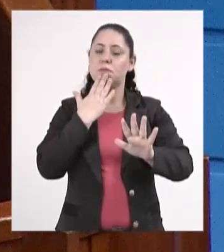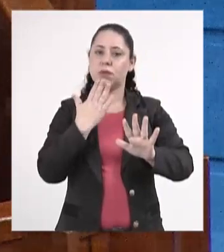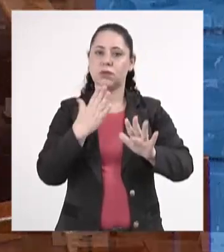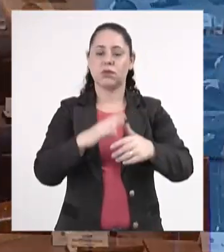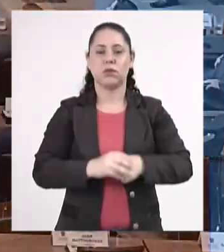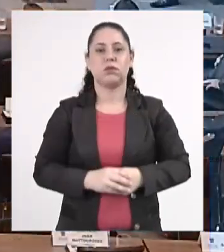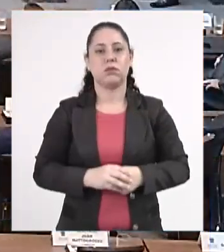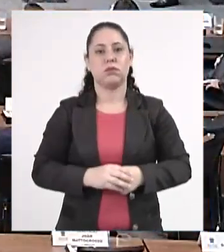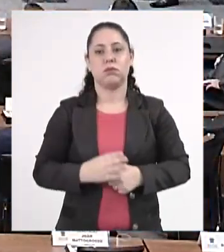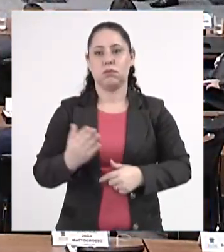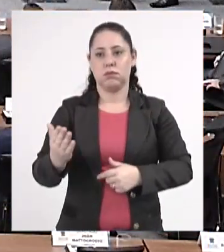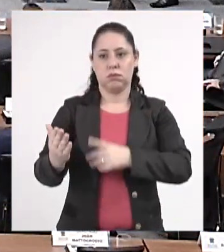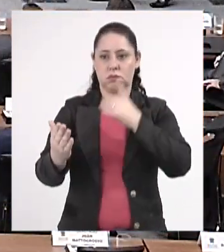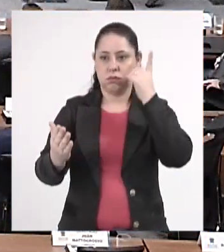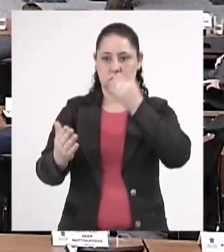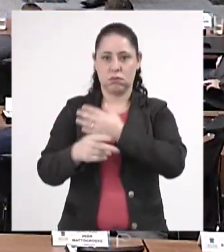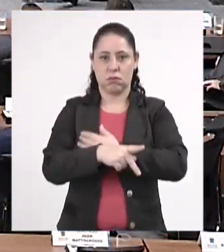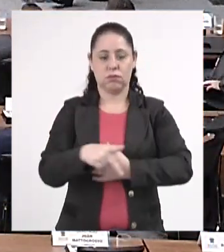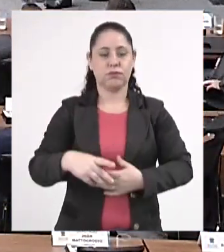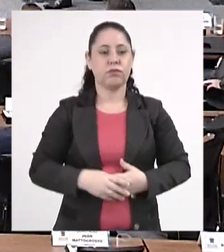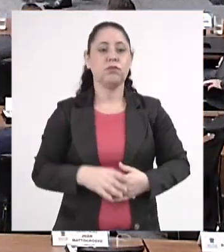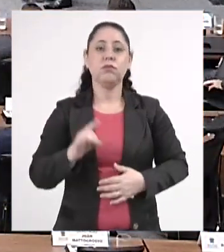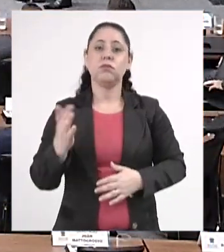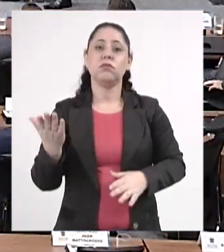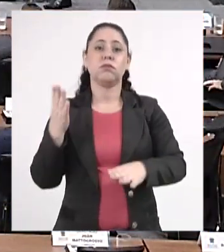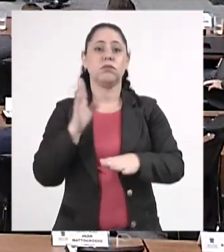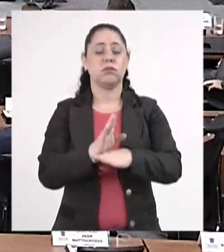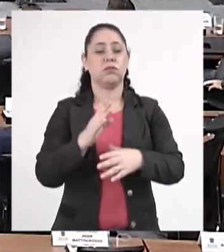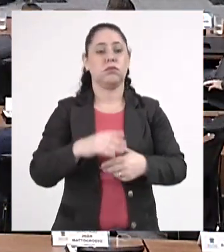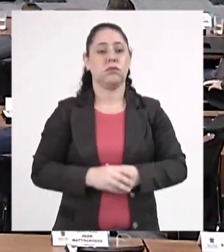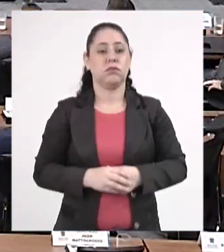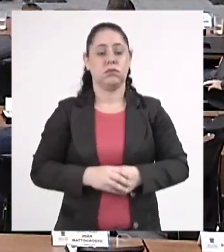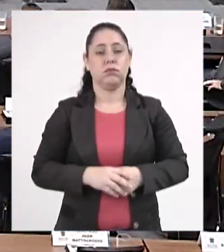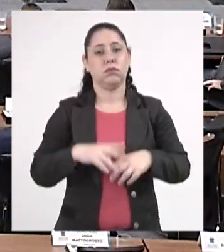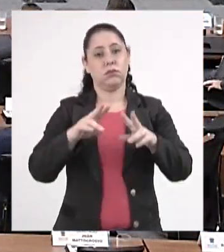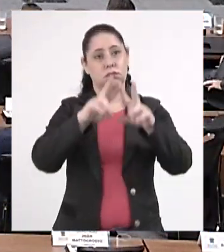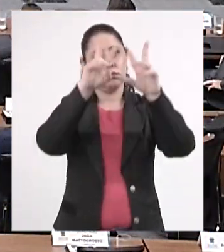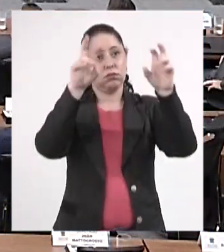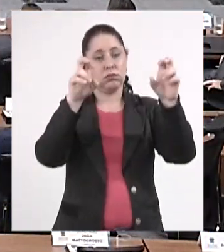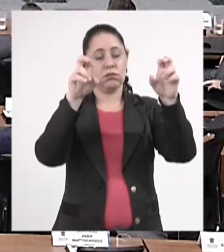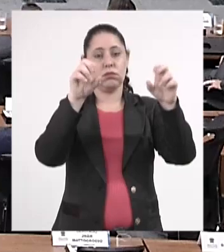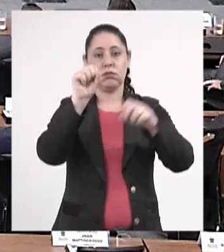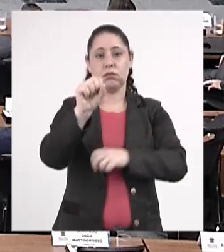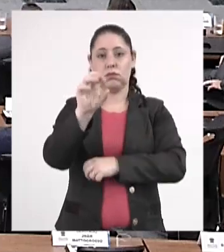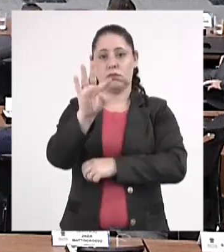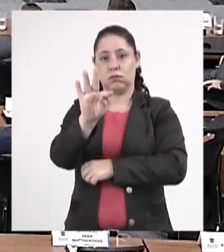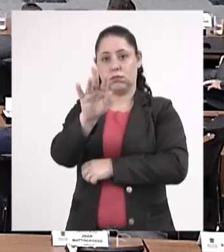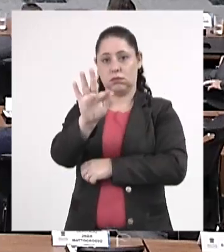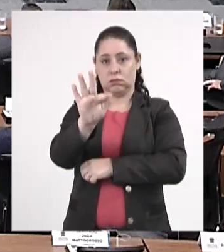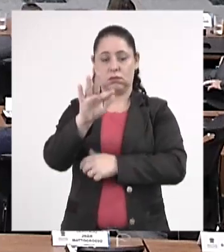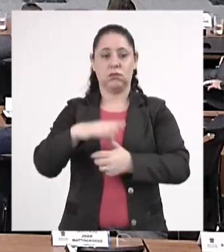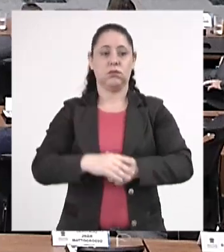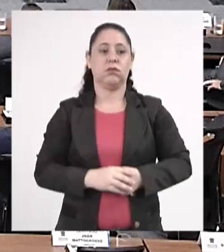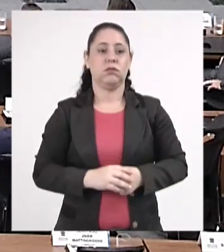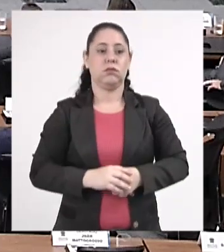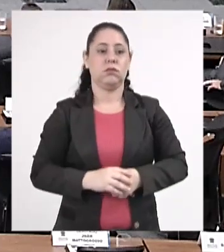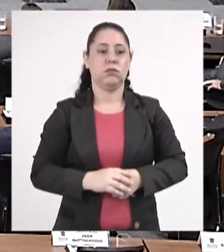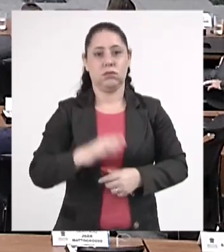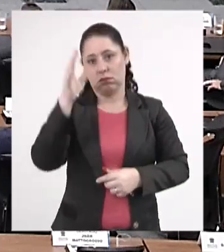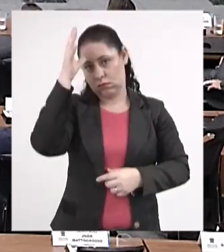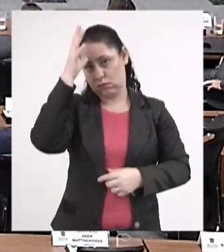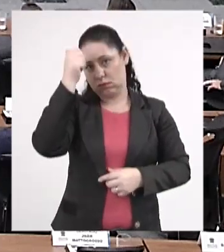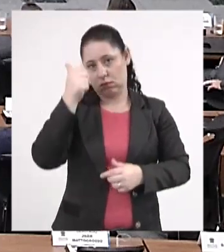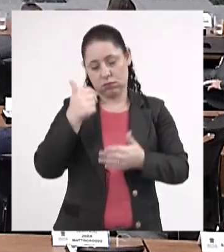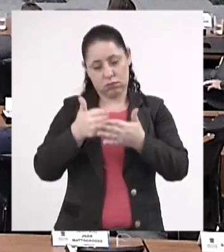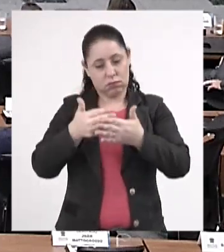Concedo a parte, Só para contribuir, nobre deputado, sobre esse tema, o próprio STF já se manifestou em decisão